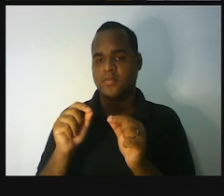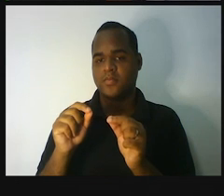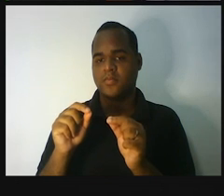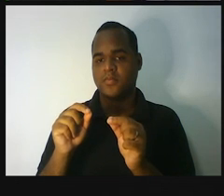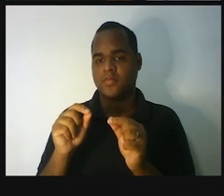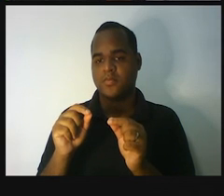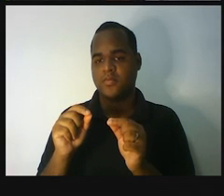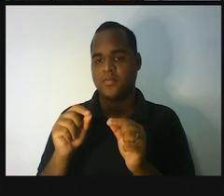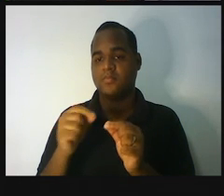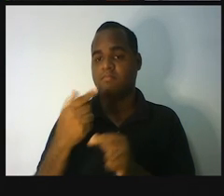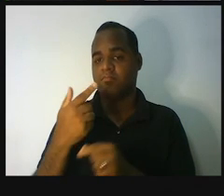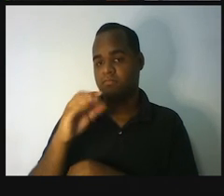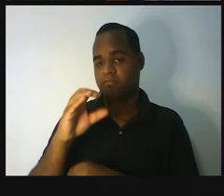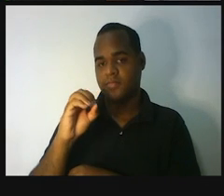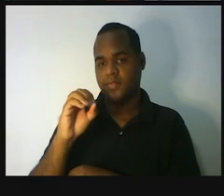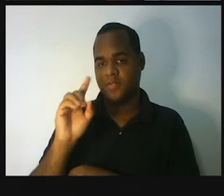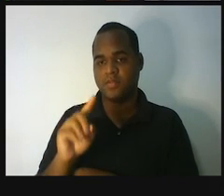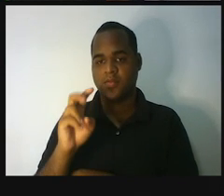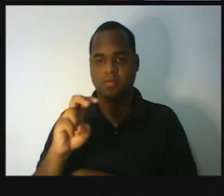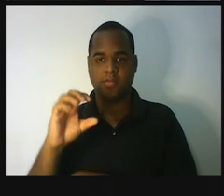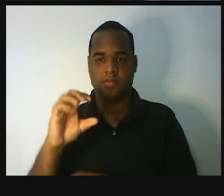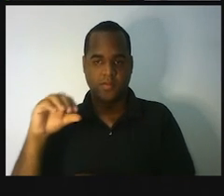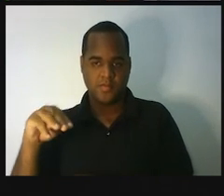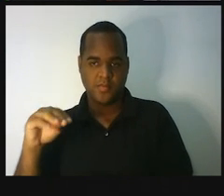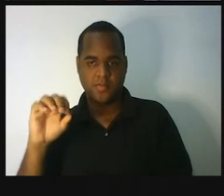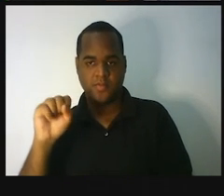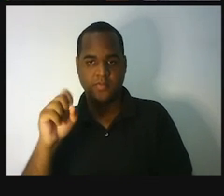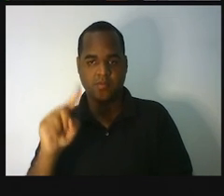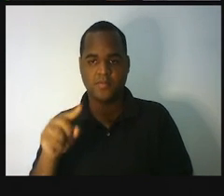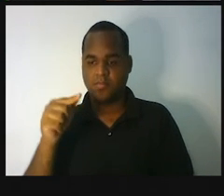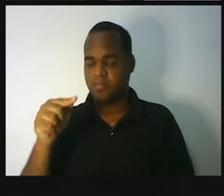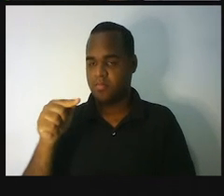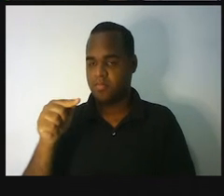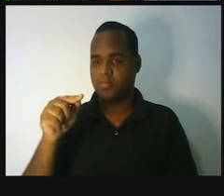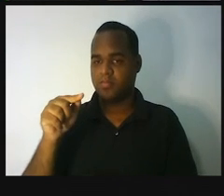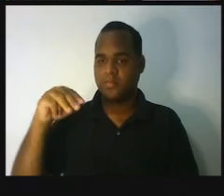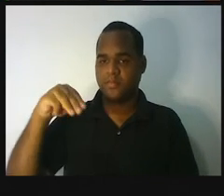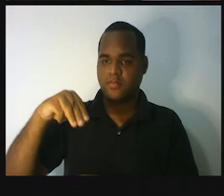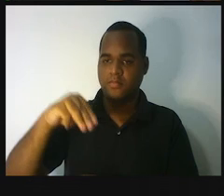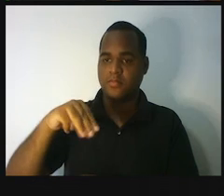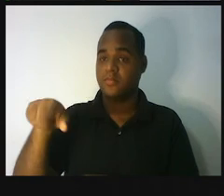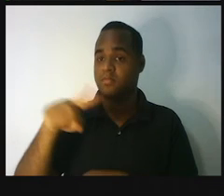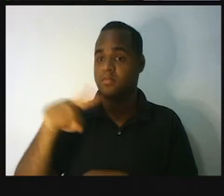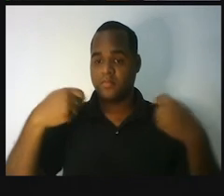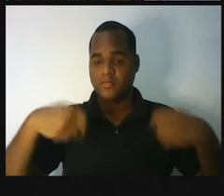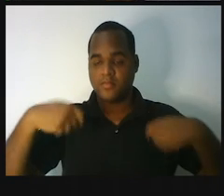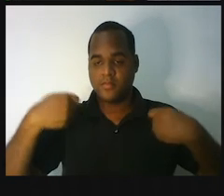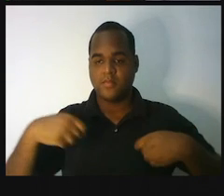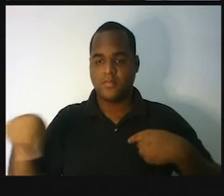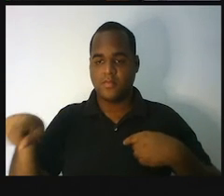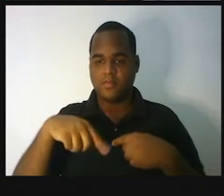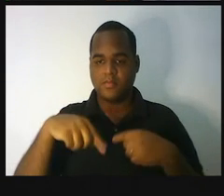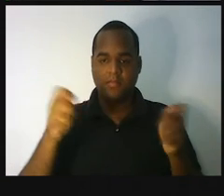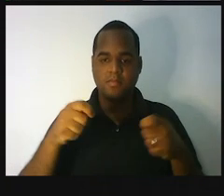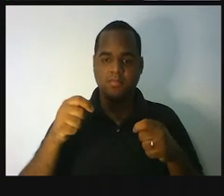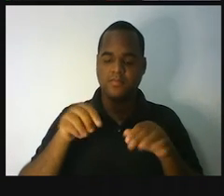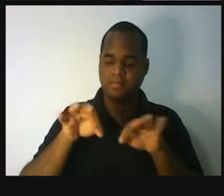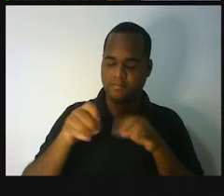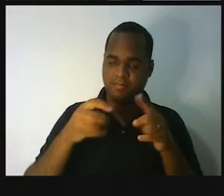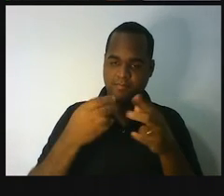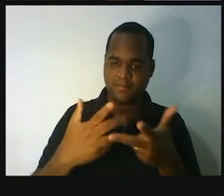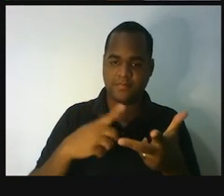estão em centímetro e outra em metro. Então, a gente precisa fazer com que tudo seja metro. Certo?